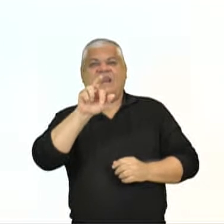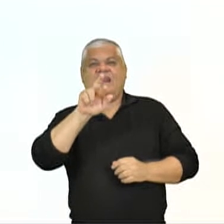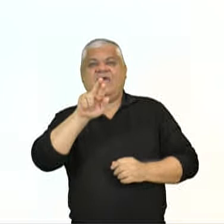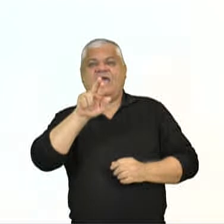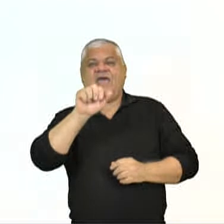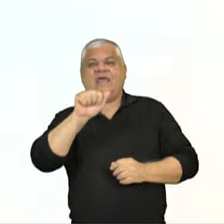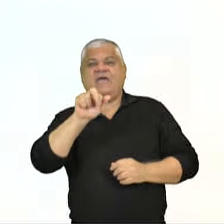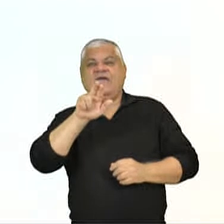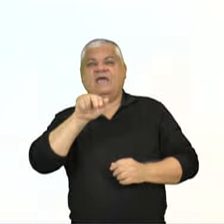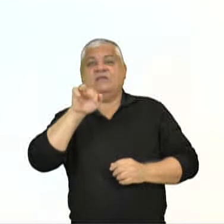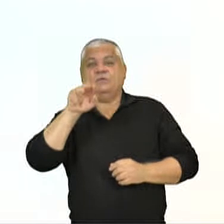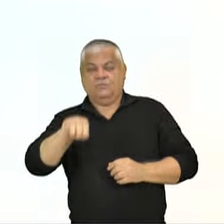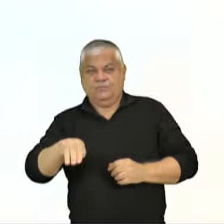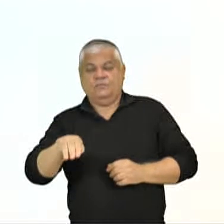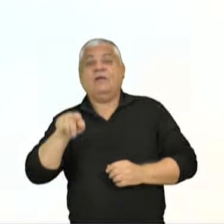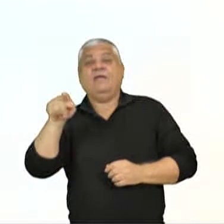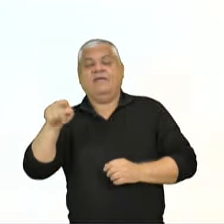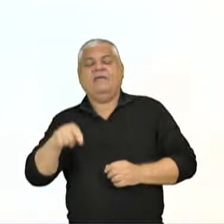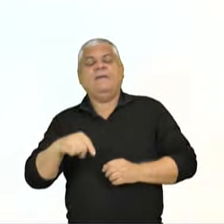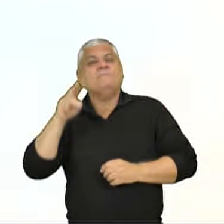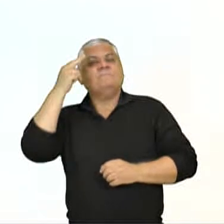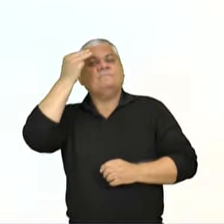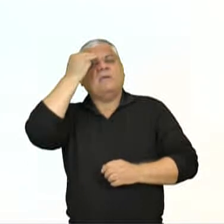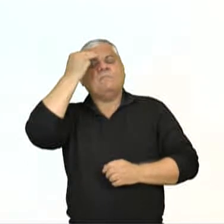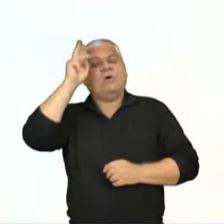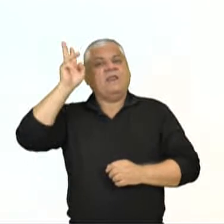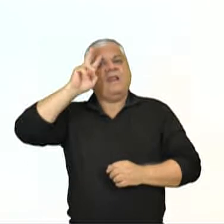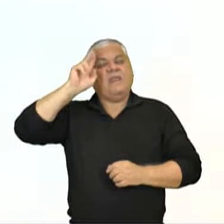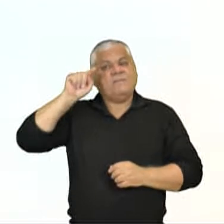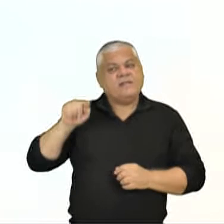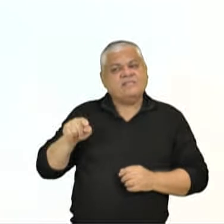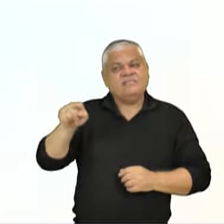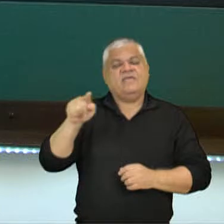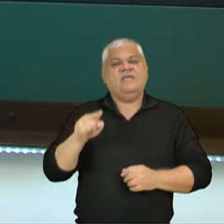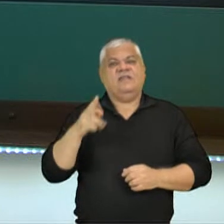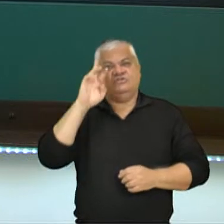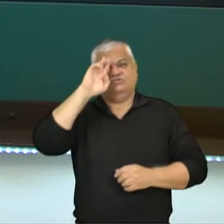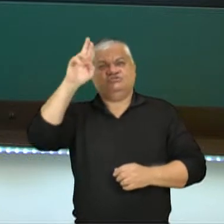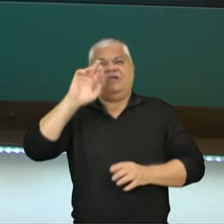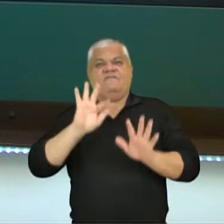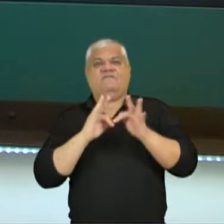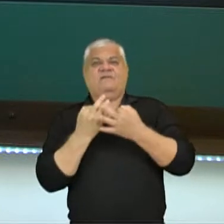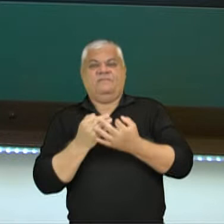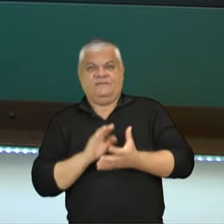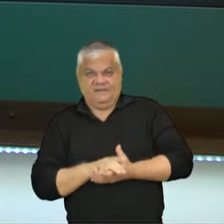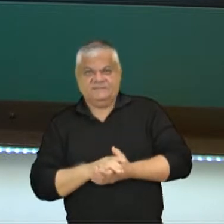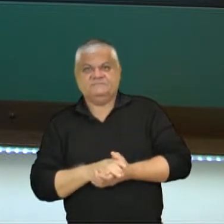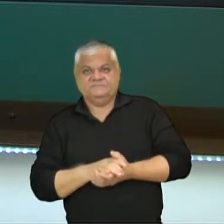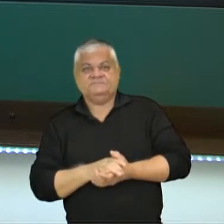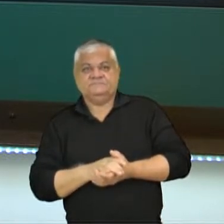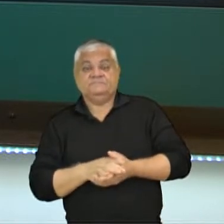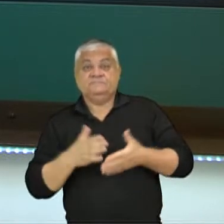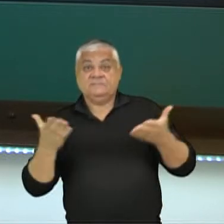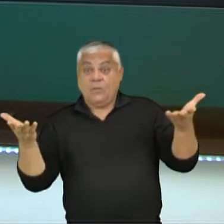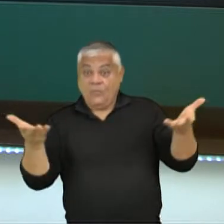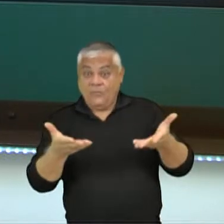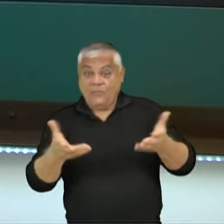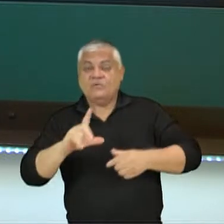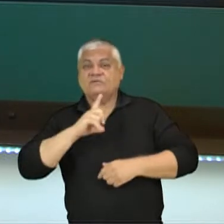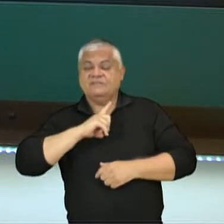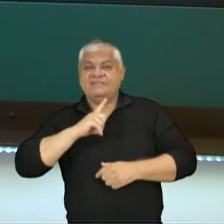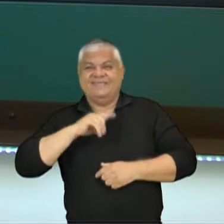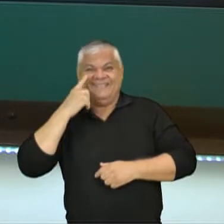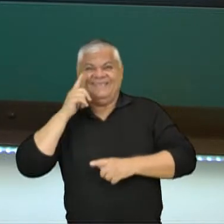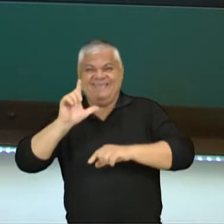cidadãos podiam orar de seus deuses e também em memória do patriarca da casa. Eles tinham essa questão que nós temos até hoje os porta